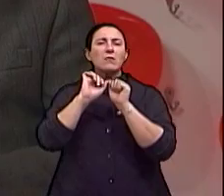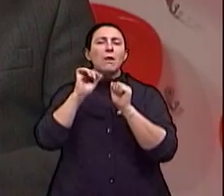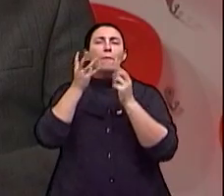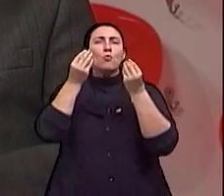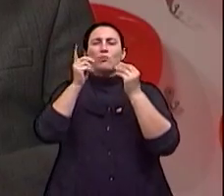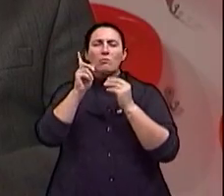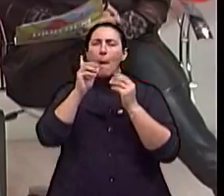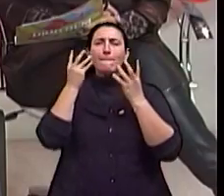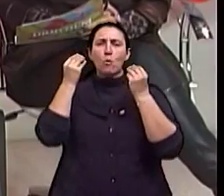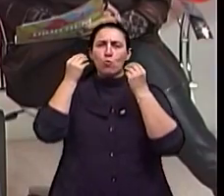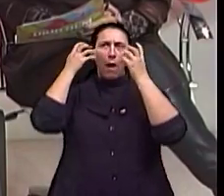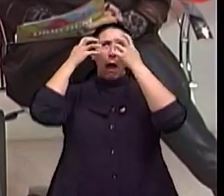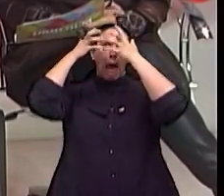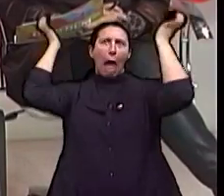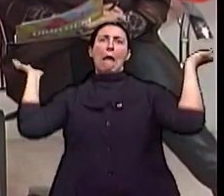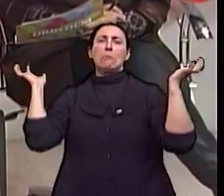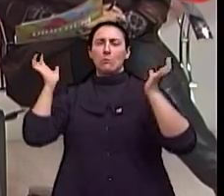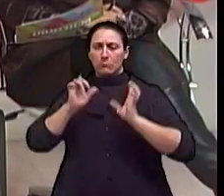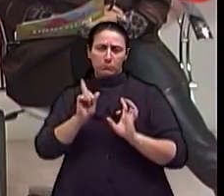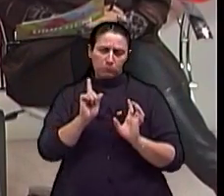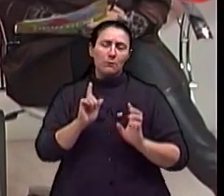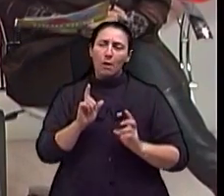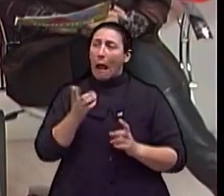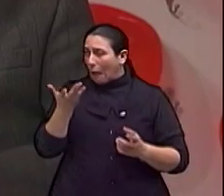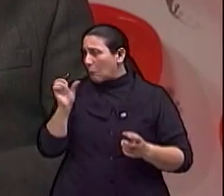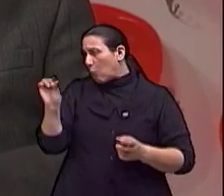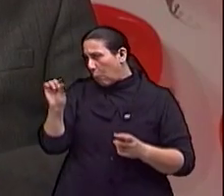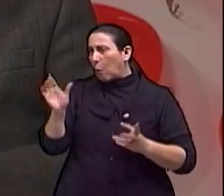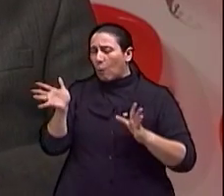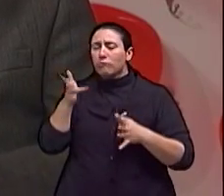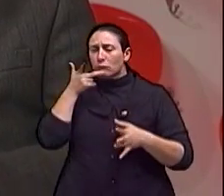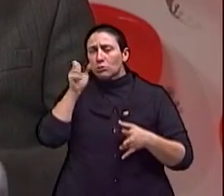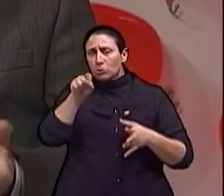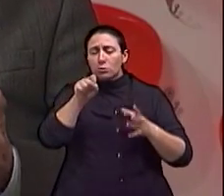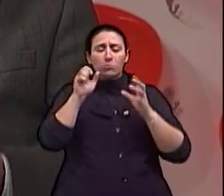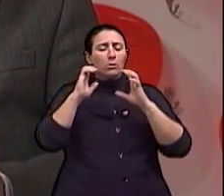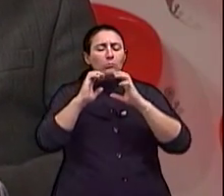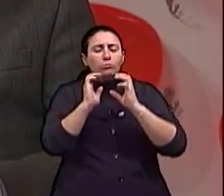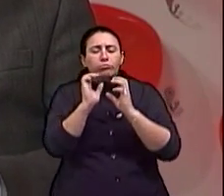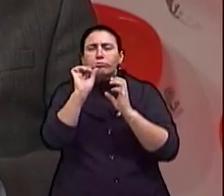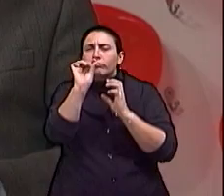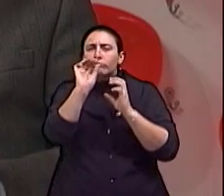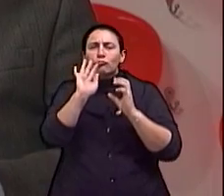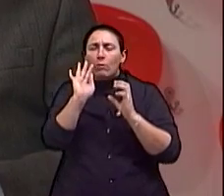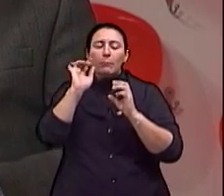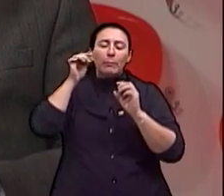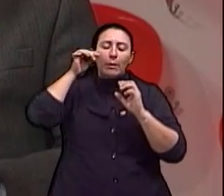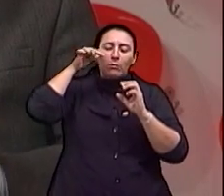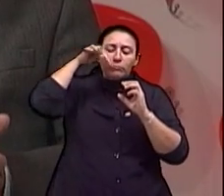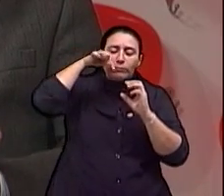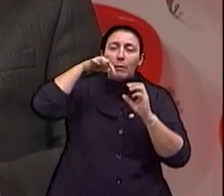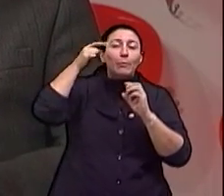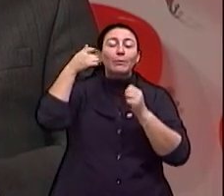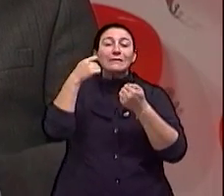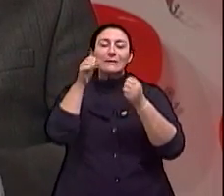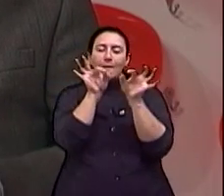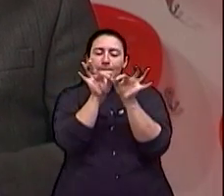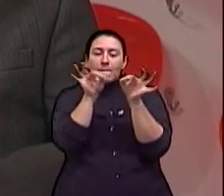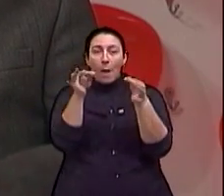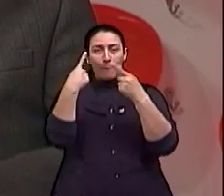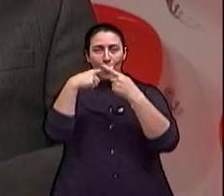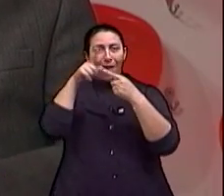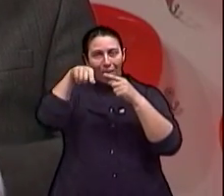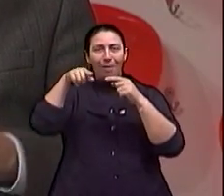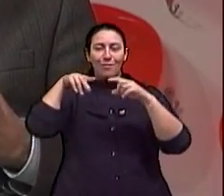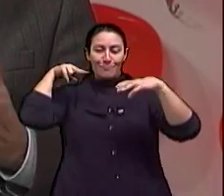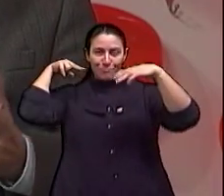seja, ela é pouco invasiva? Ela é pouco invasiva. Aham, certo. É uma cirurgia prolongada porque entra e coloca o aparelho, fazer todos os cálculos necessários para